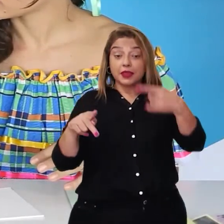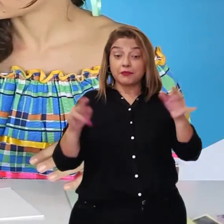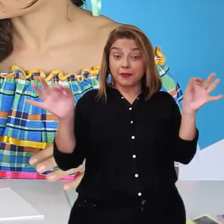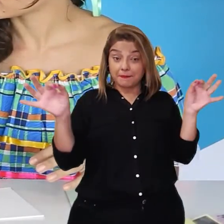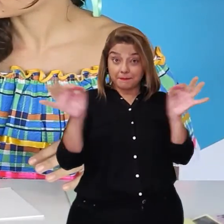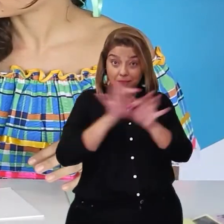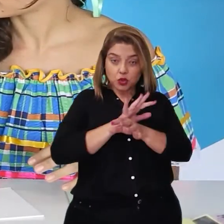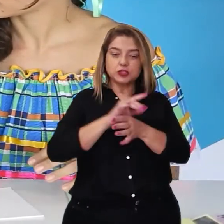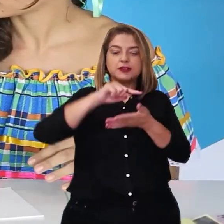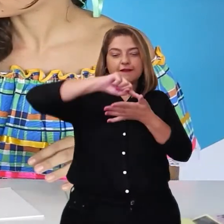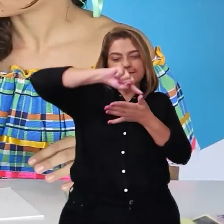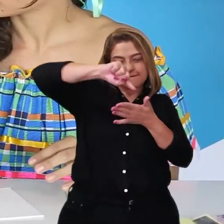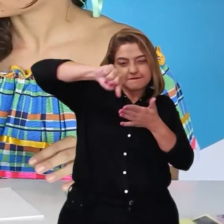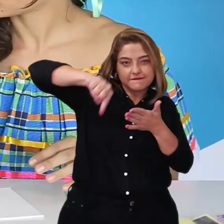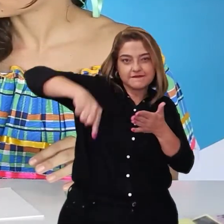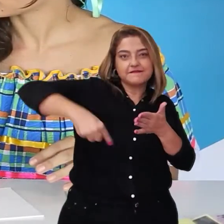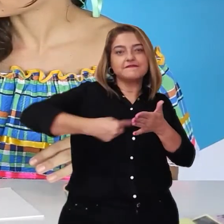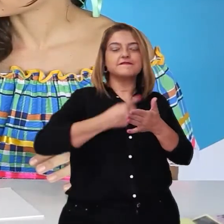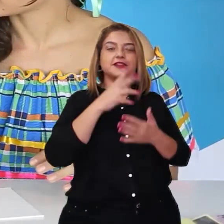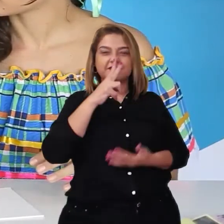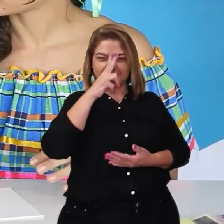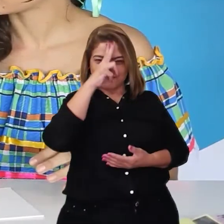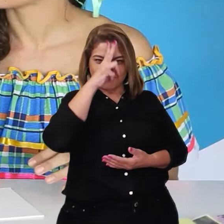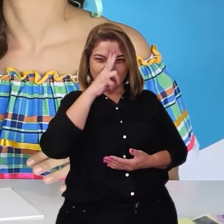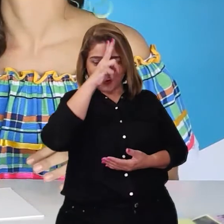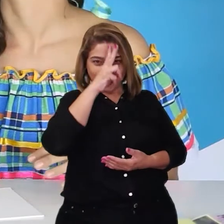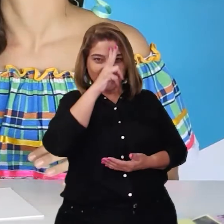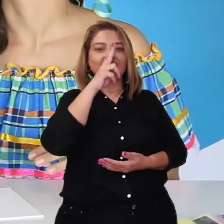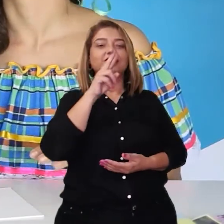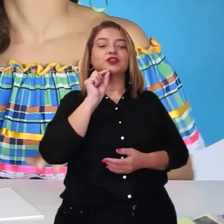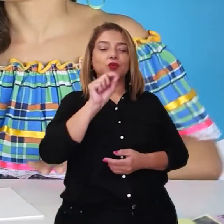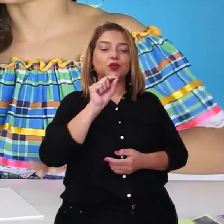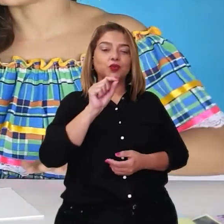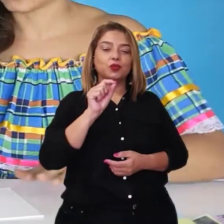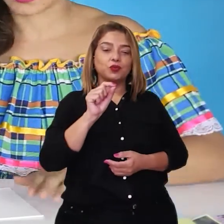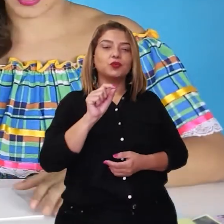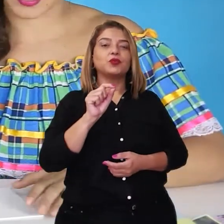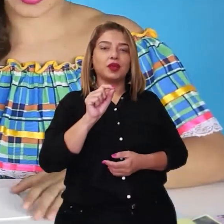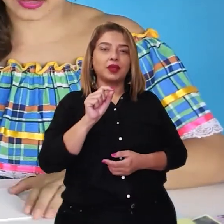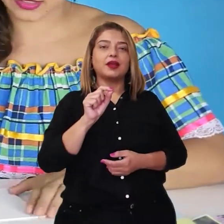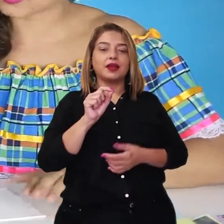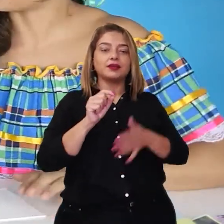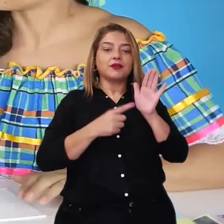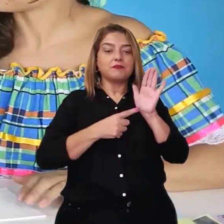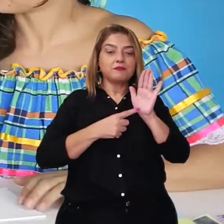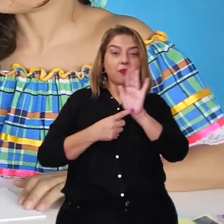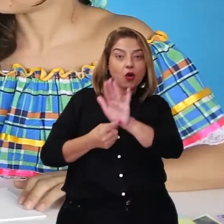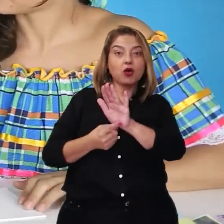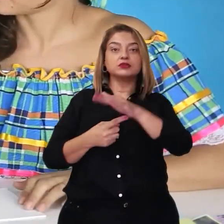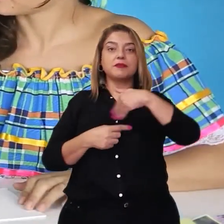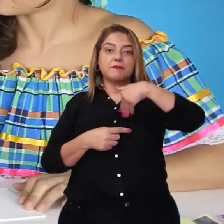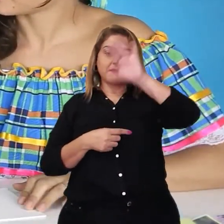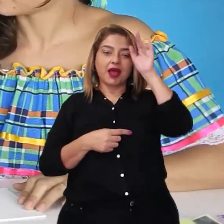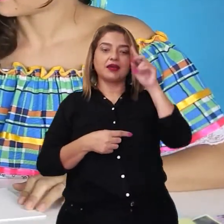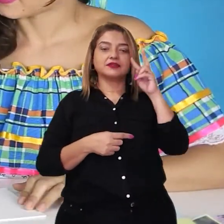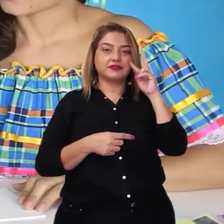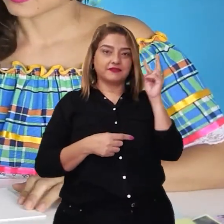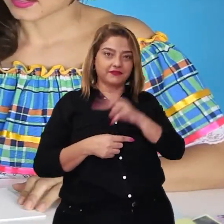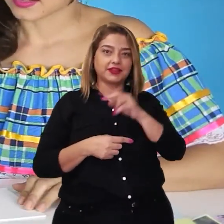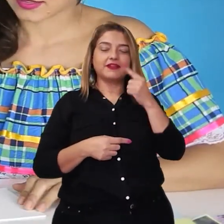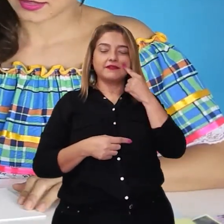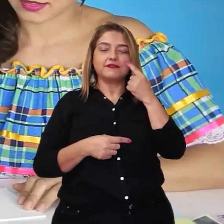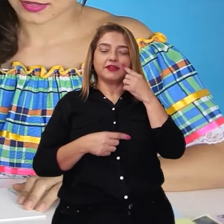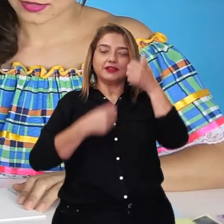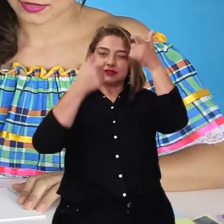gente vai aprofundar as linhas que a gente quer que não apareçam, caso. Ah, entendi. Linhas que fiquem sem a tinta.